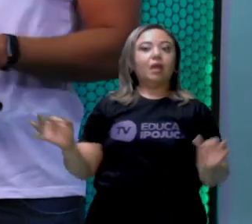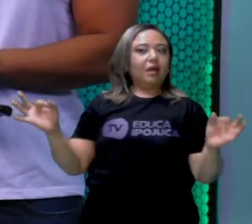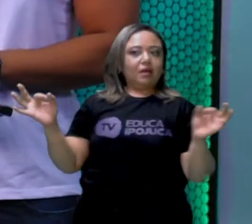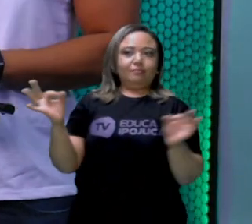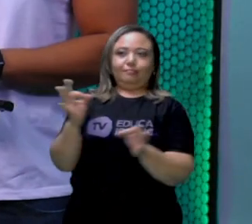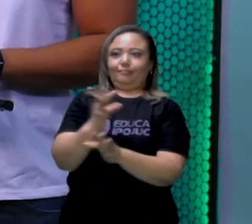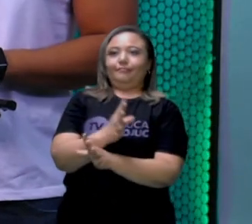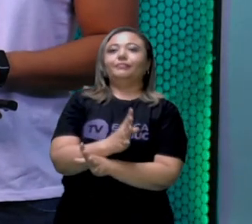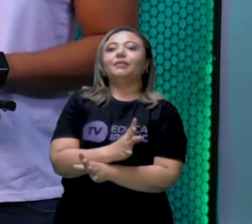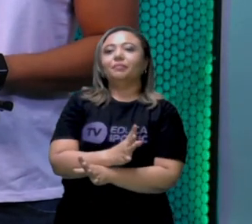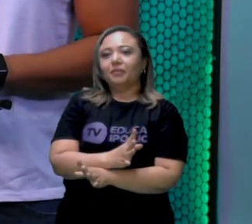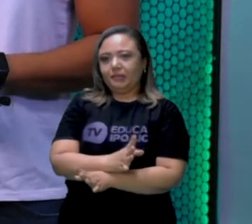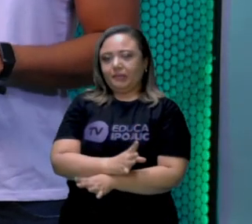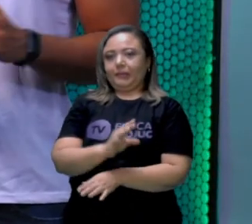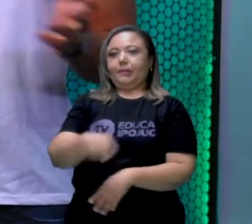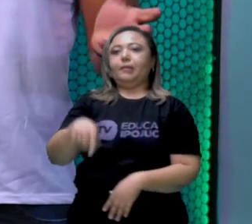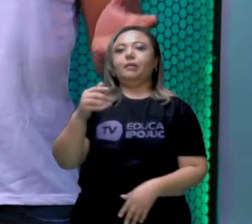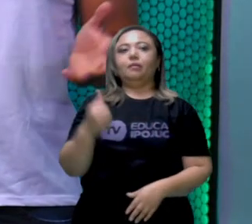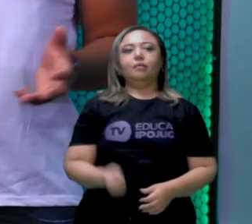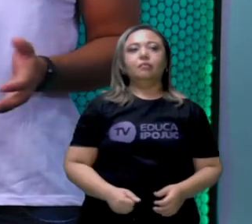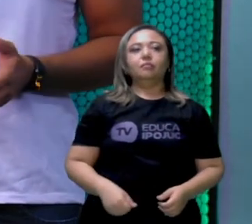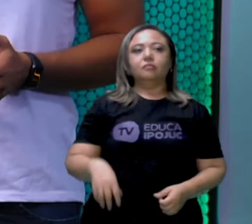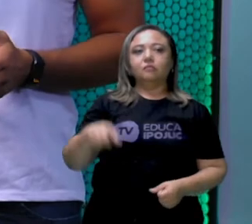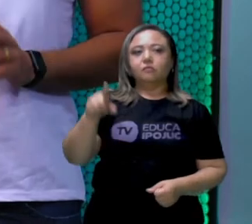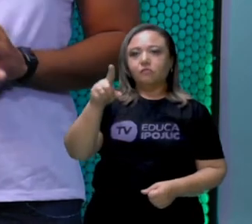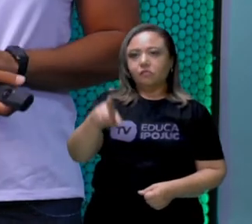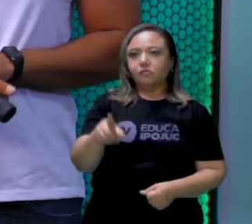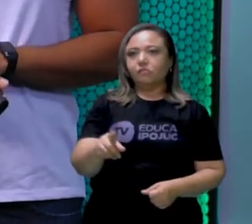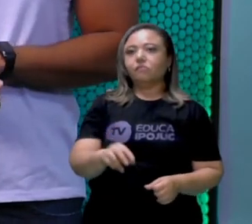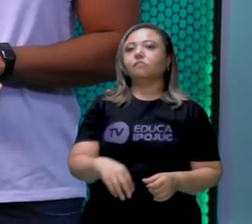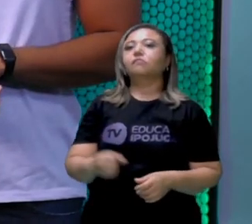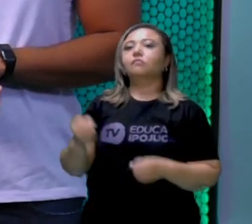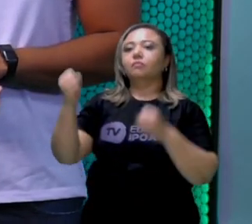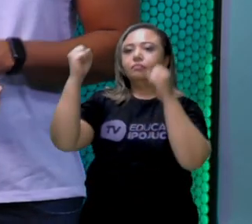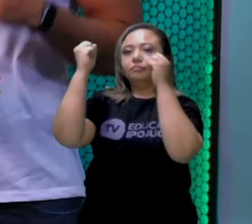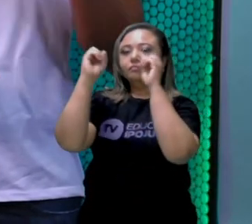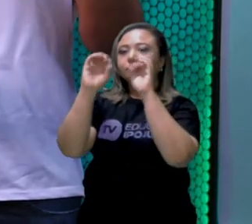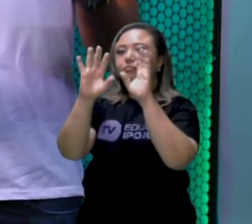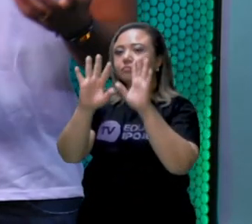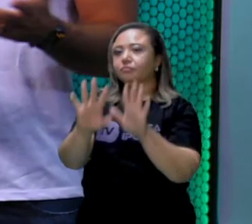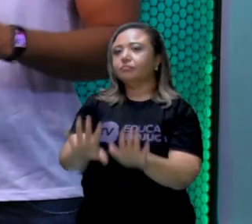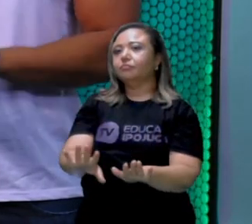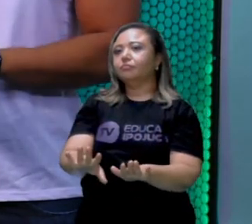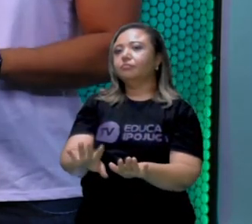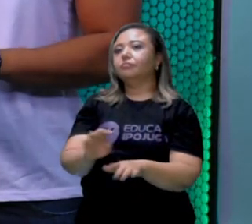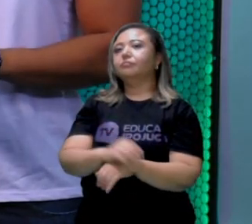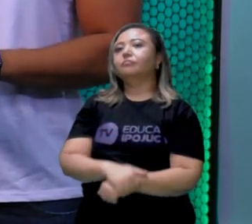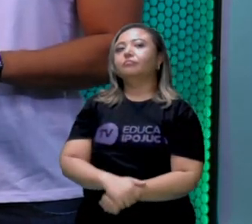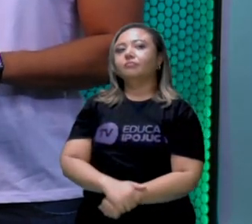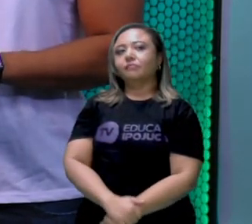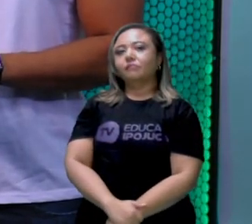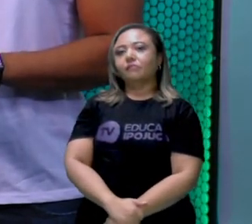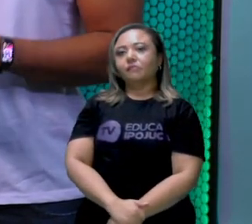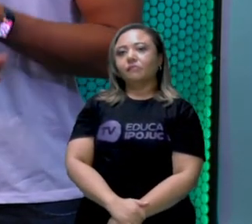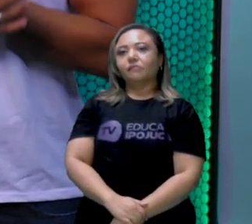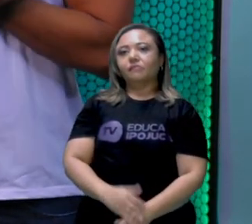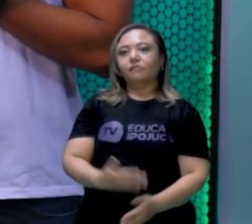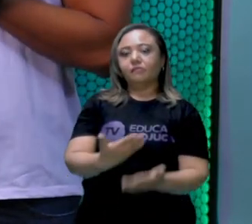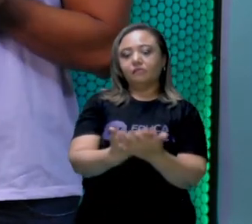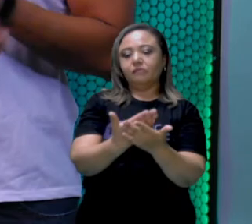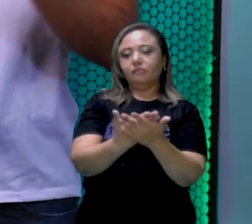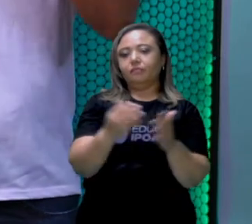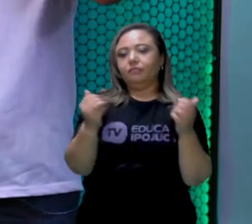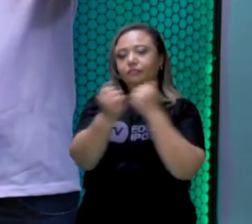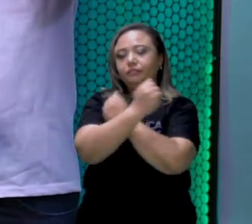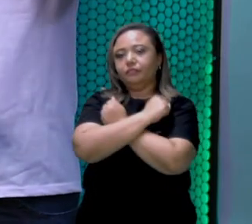gostado da aula de hoje, desejo a vocês uma boa atividade, a gente se encontra na nossa próxima aula, um